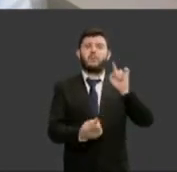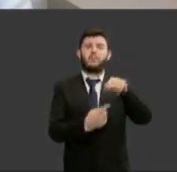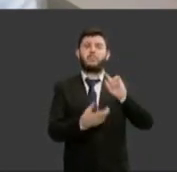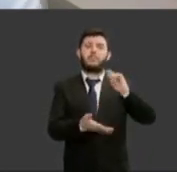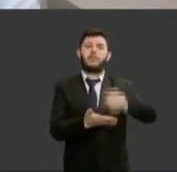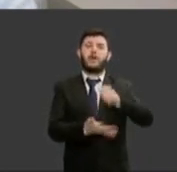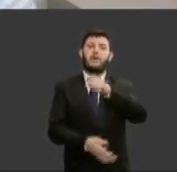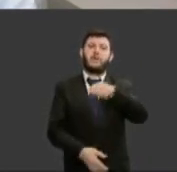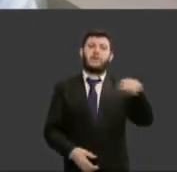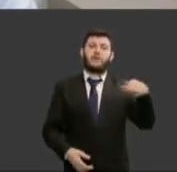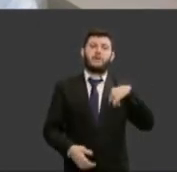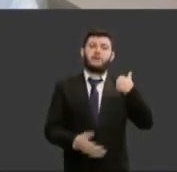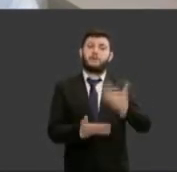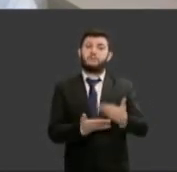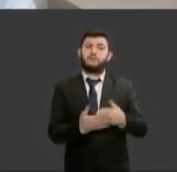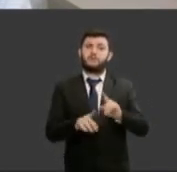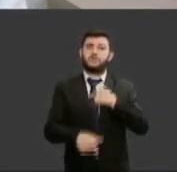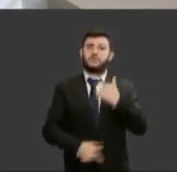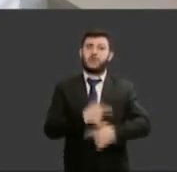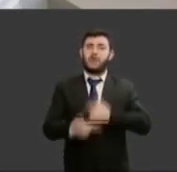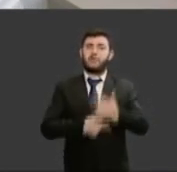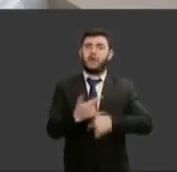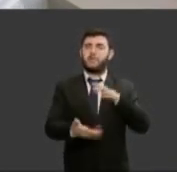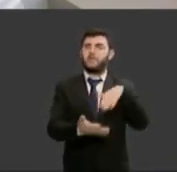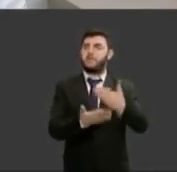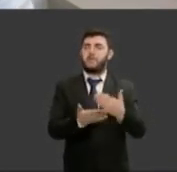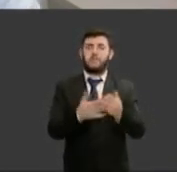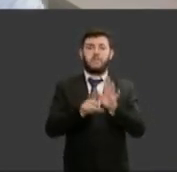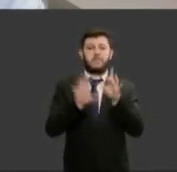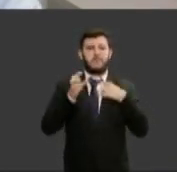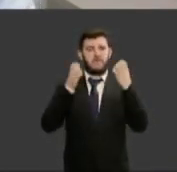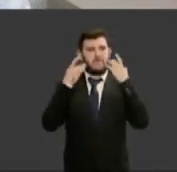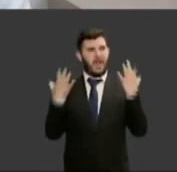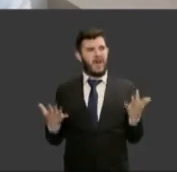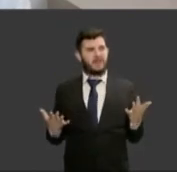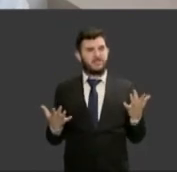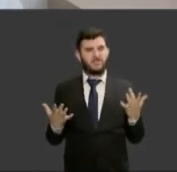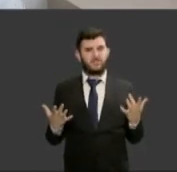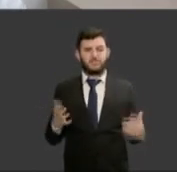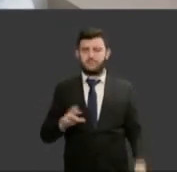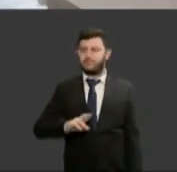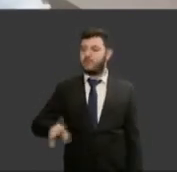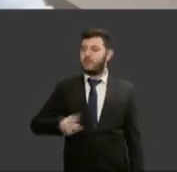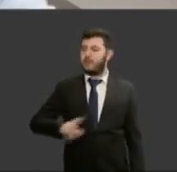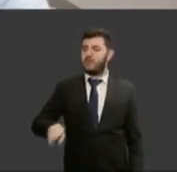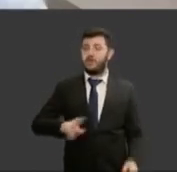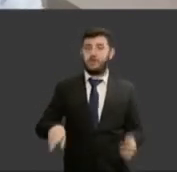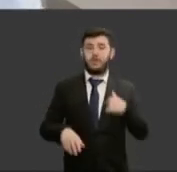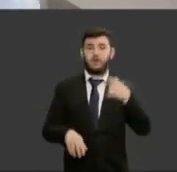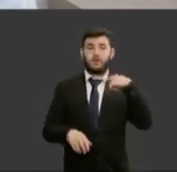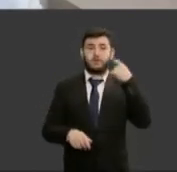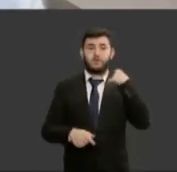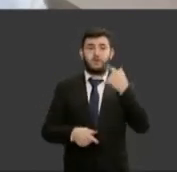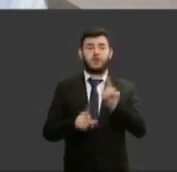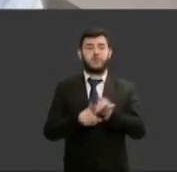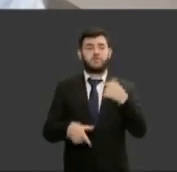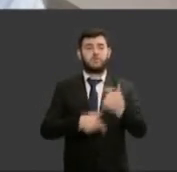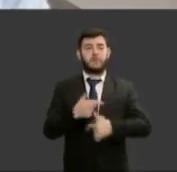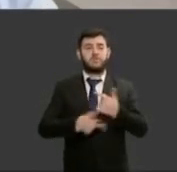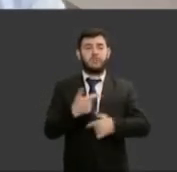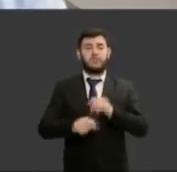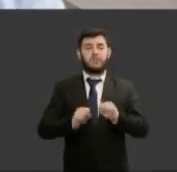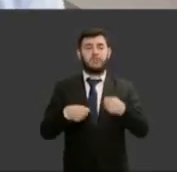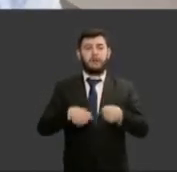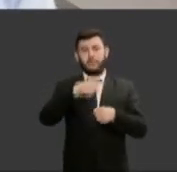estudava não foi fácil chegar aonde cheguei era uma advogada bem atuante resolvi como todas falam a gente